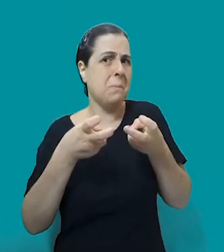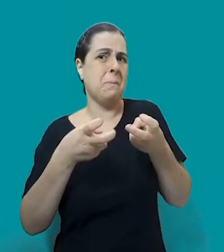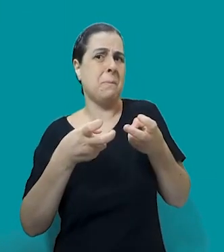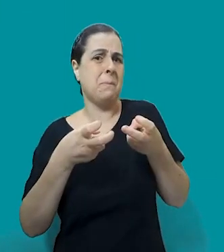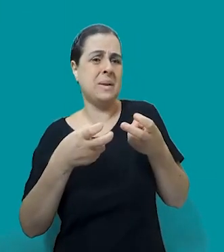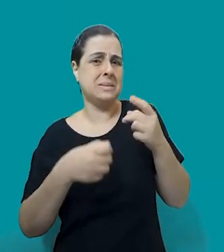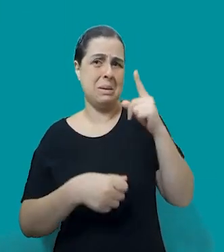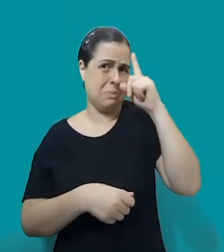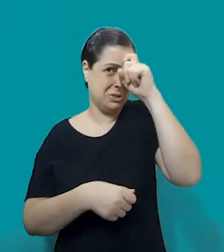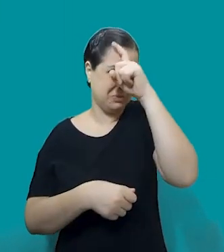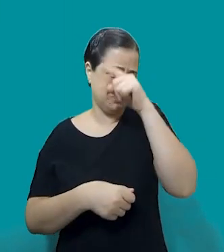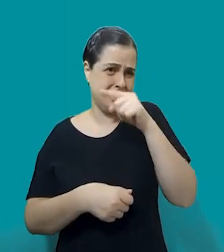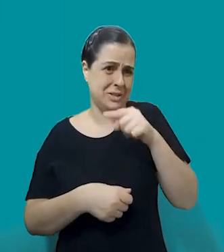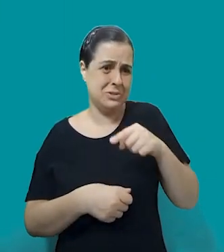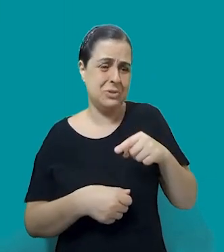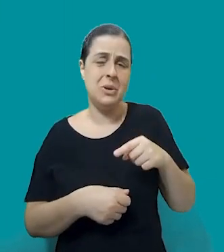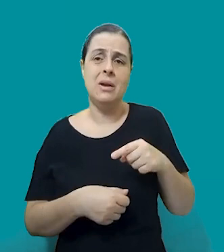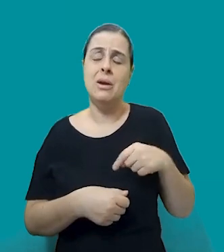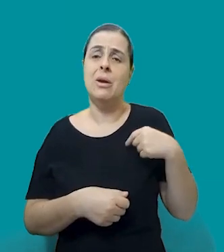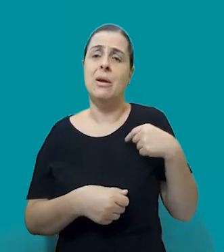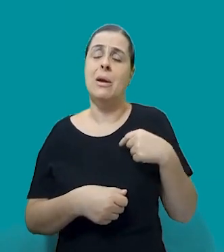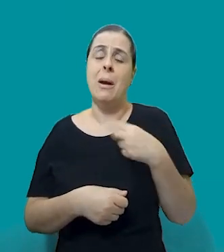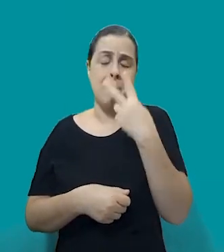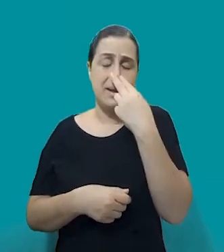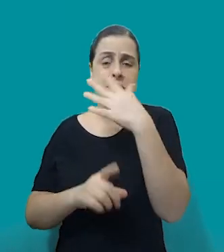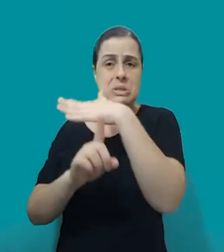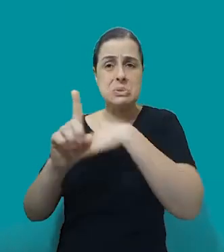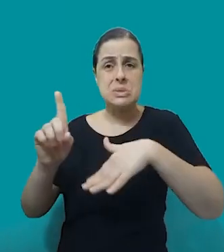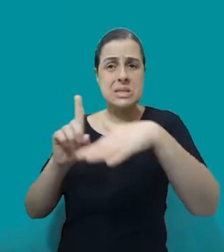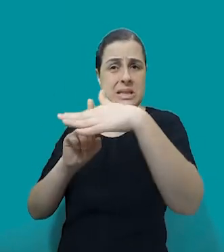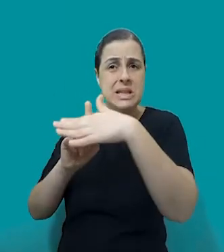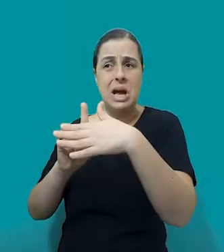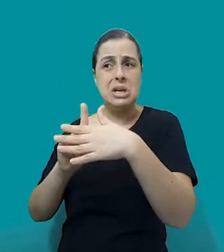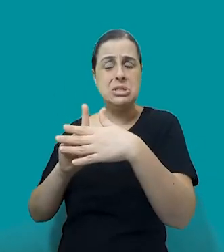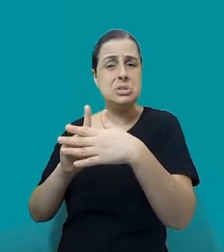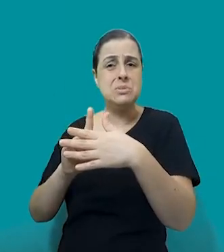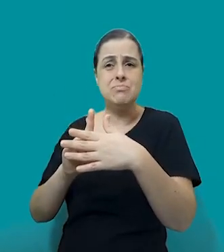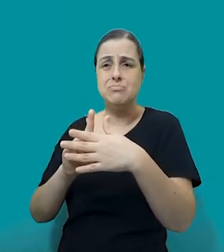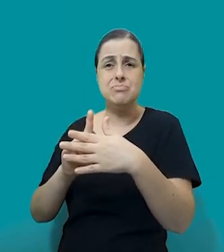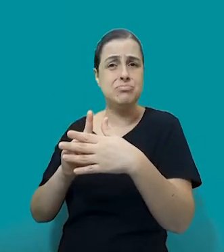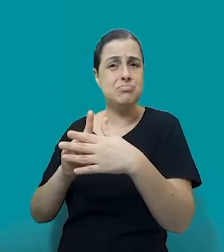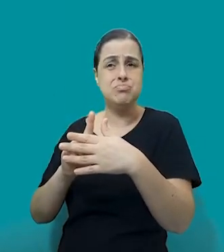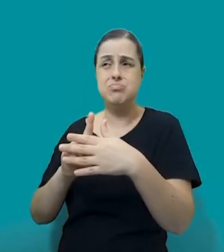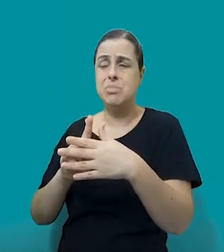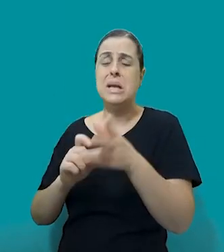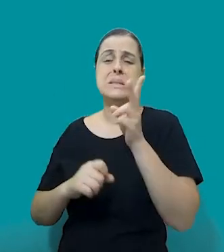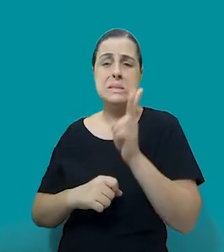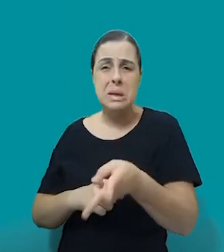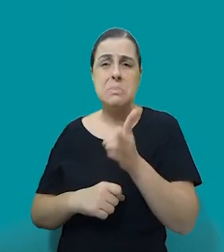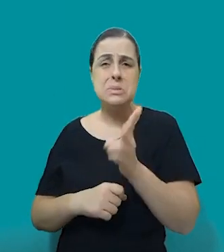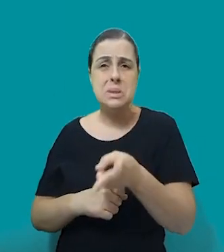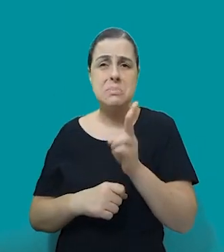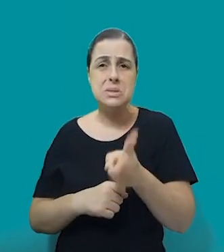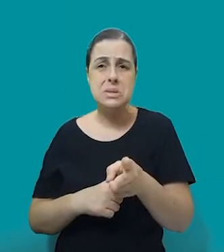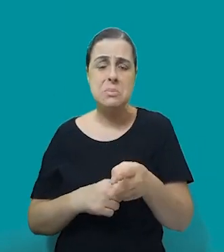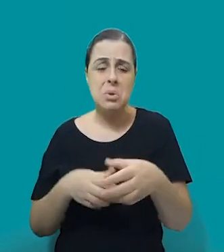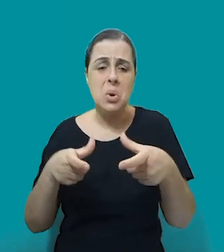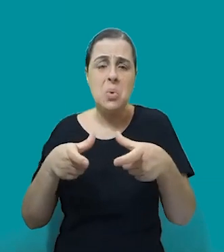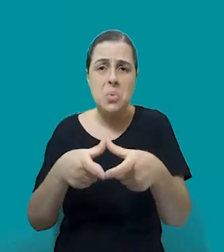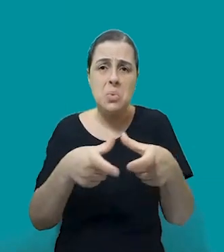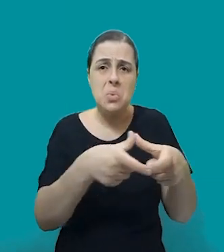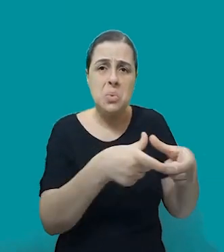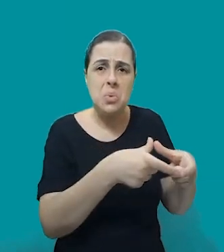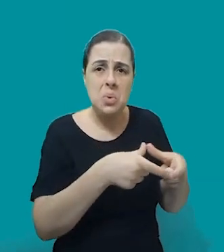a sociedade está estruturada e as coisas que a gente repete. Mas a importância dentro dos núcleos masculinos